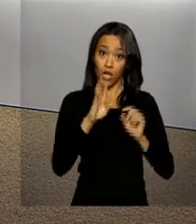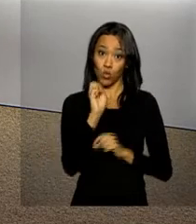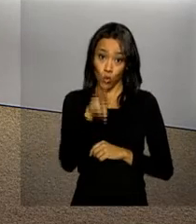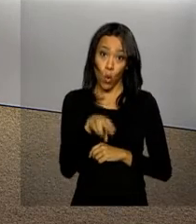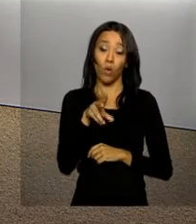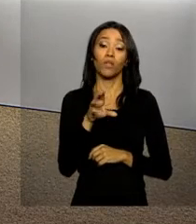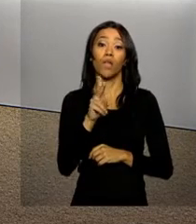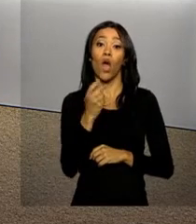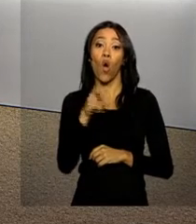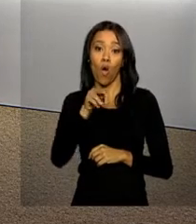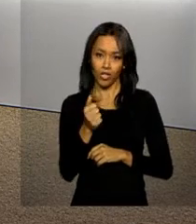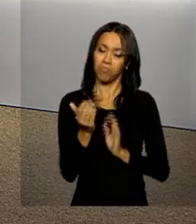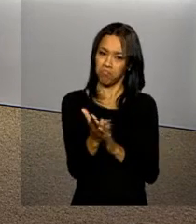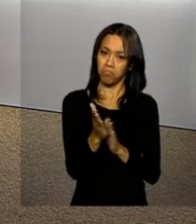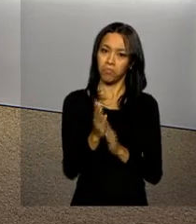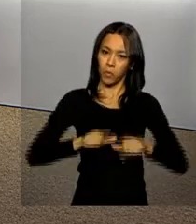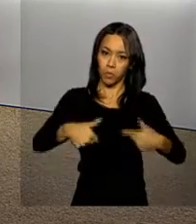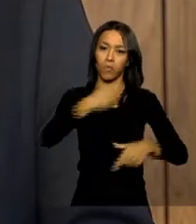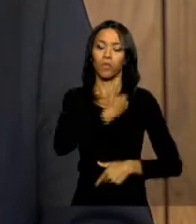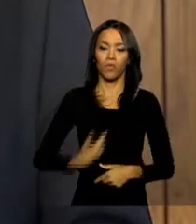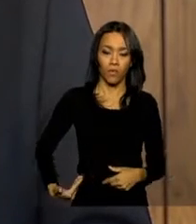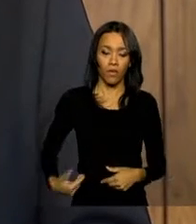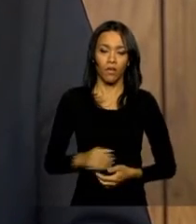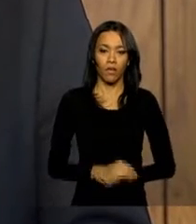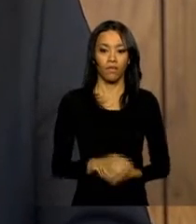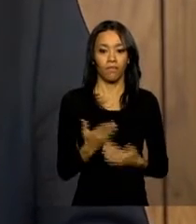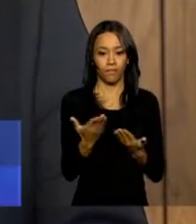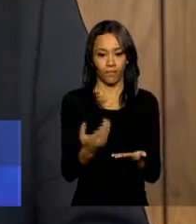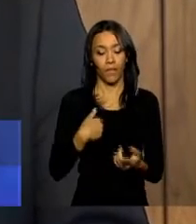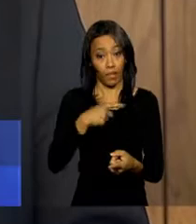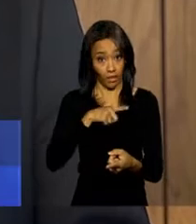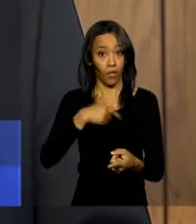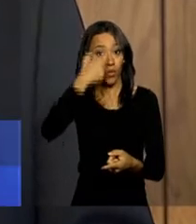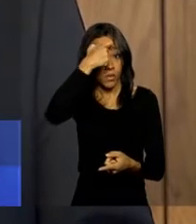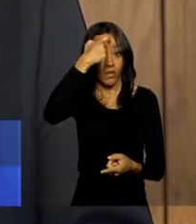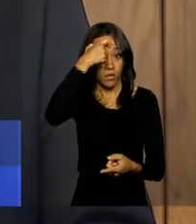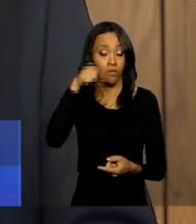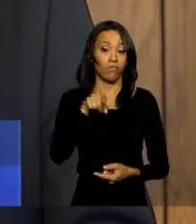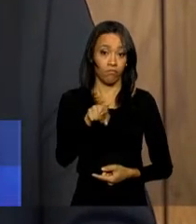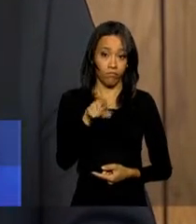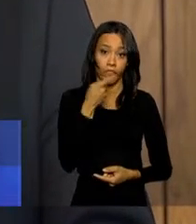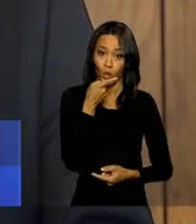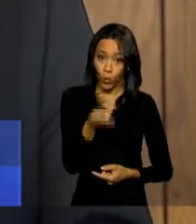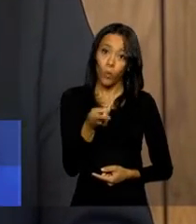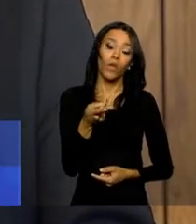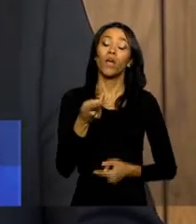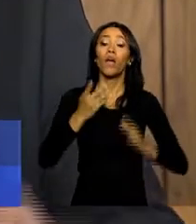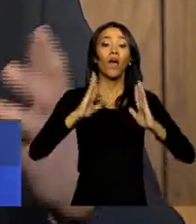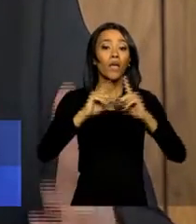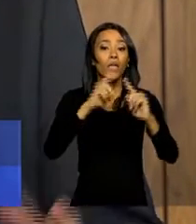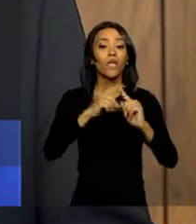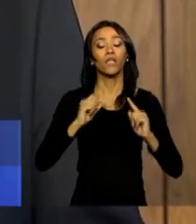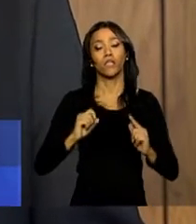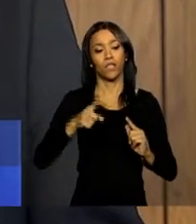apoiou, que manifestou apoio às ações do governo. Nós temos consciência da necessidade que a própria igreja,